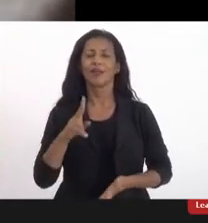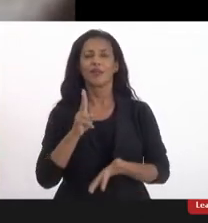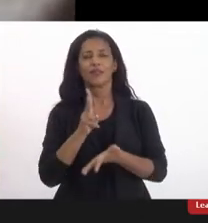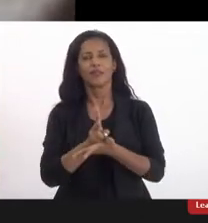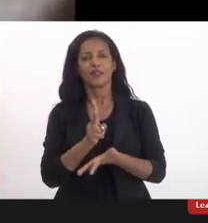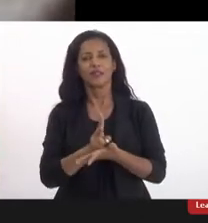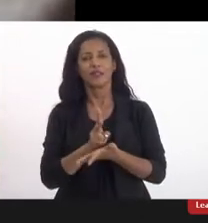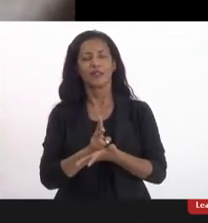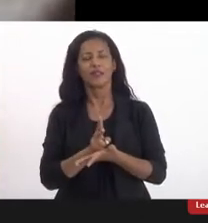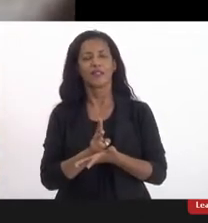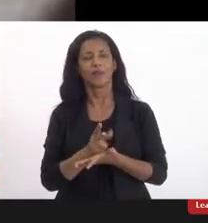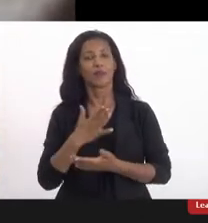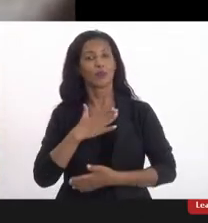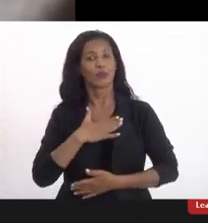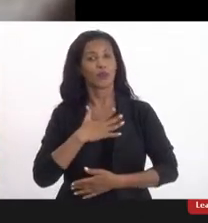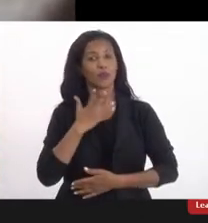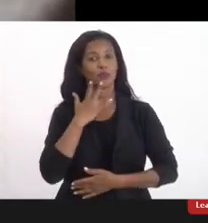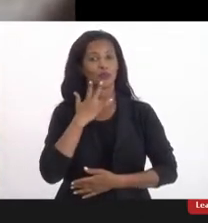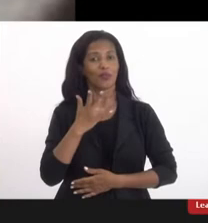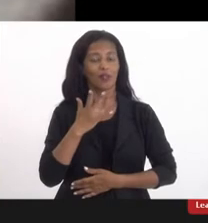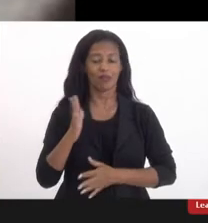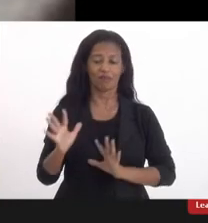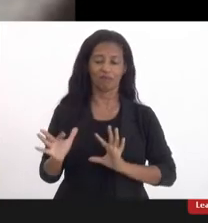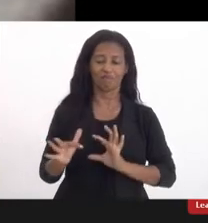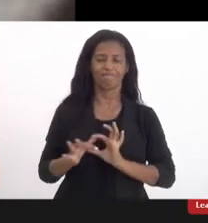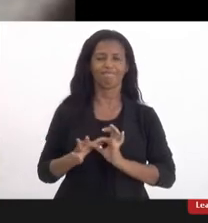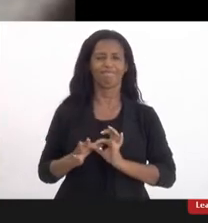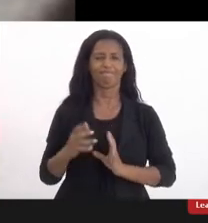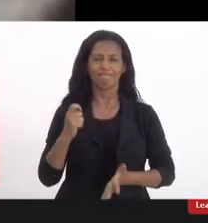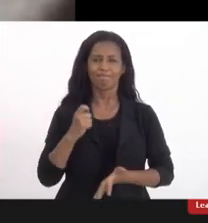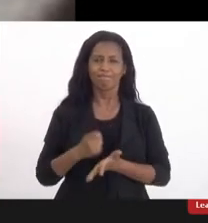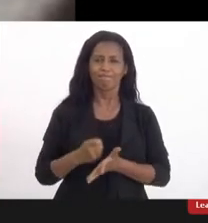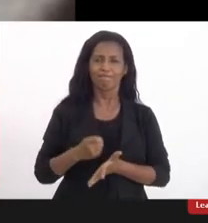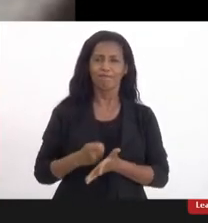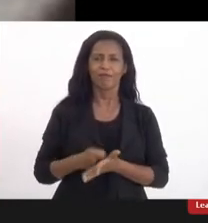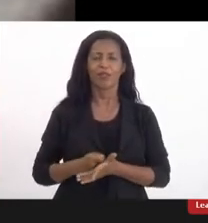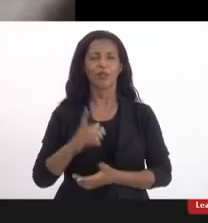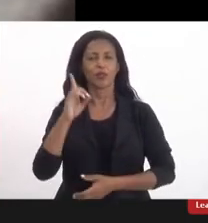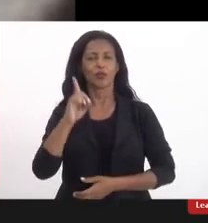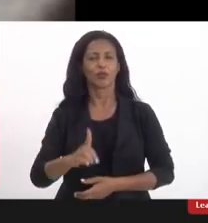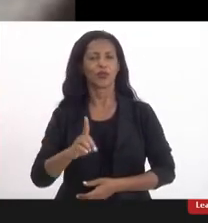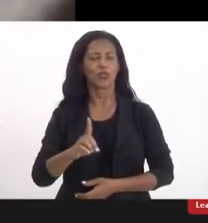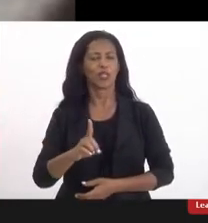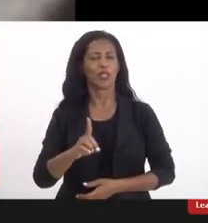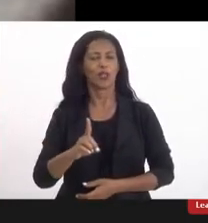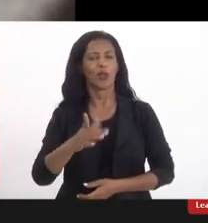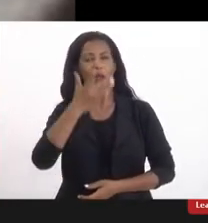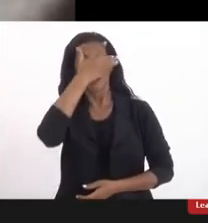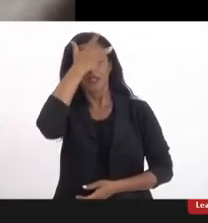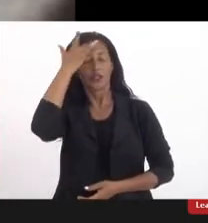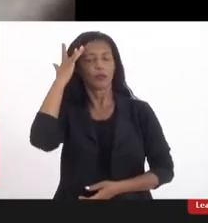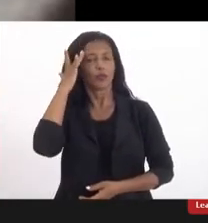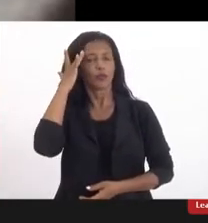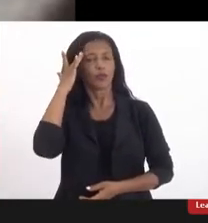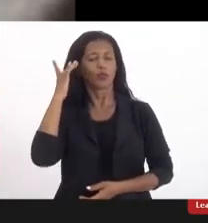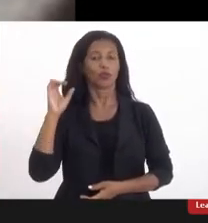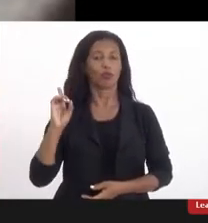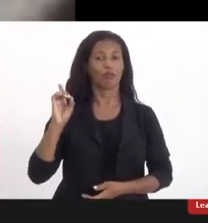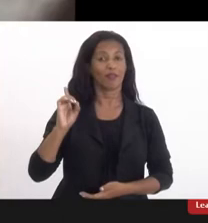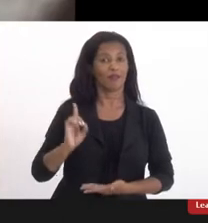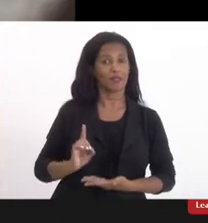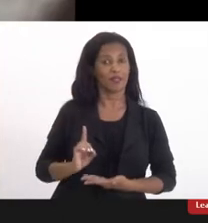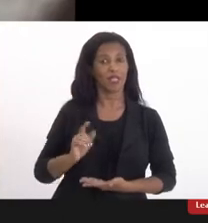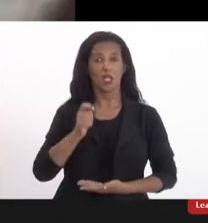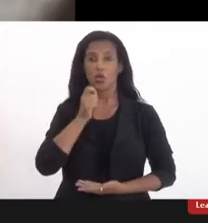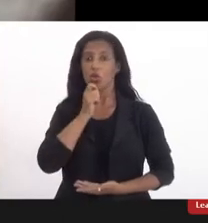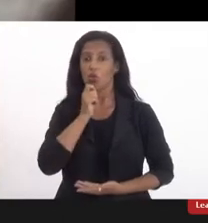prefiro dizer que eu sou uma aliada na militância na luta pelos direitos da pessoa com deficiência eu ainda